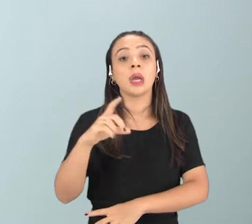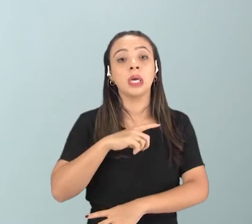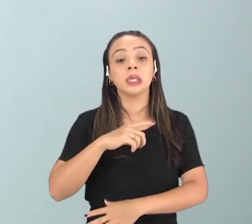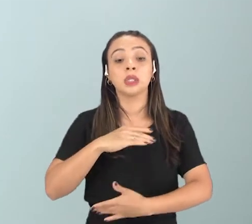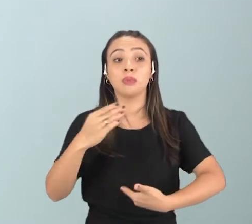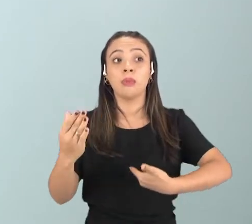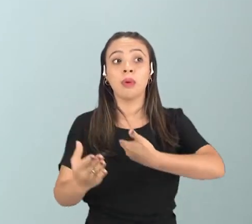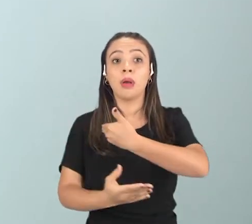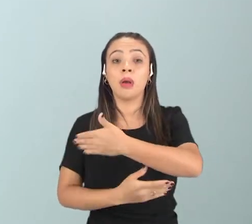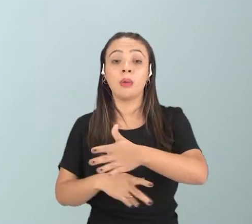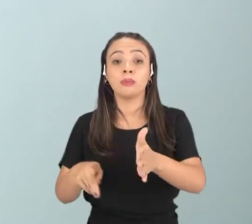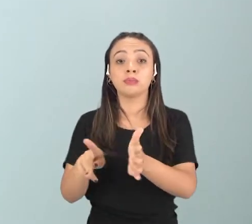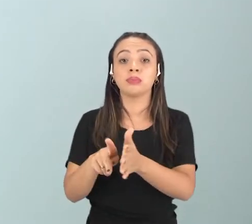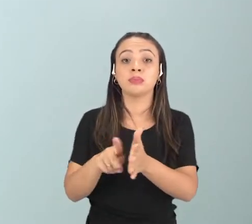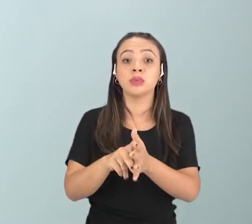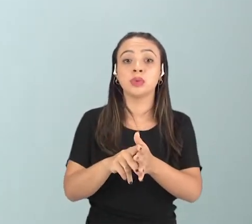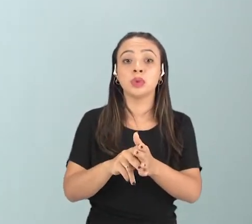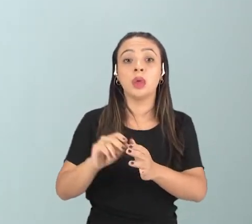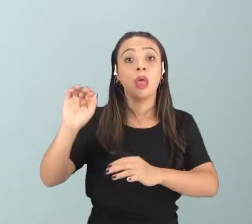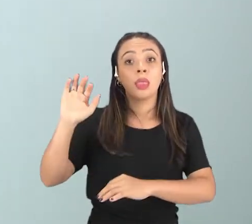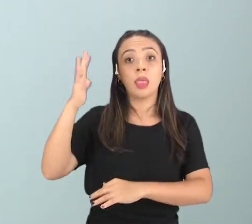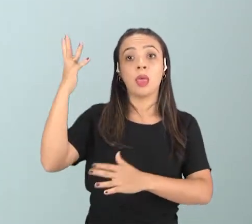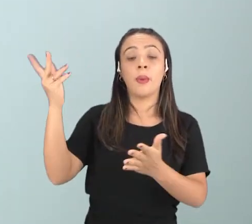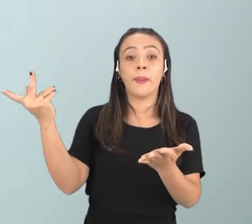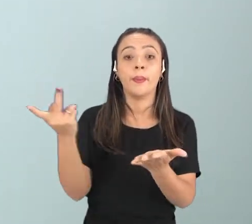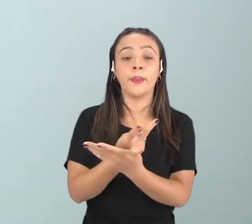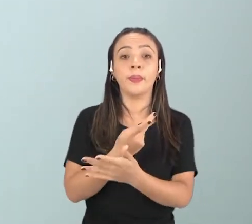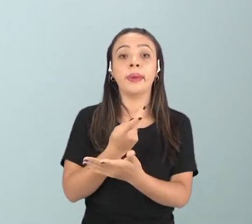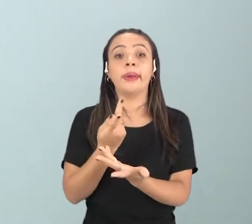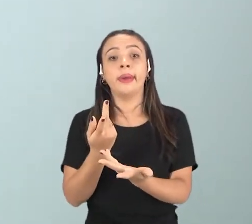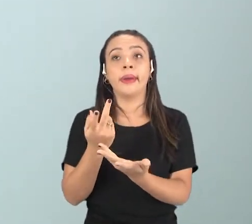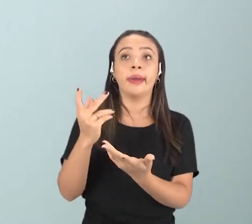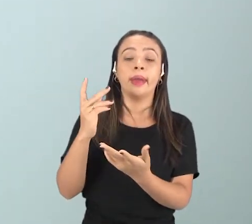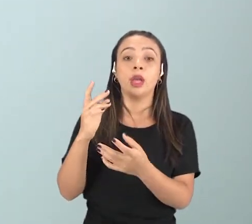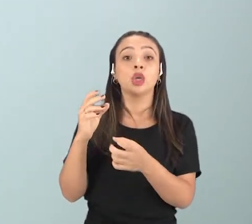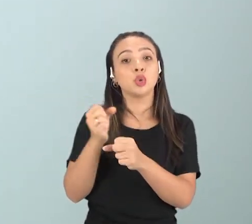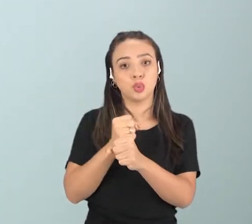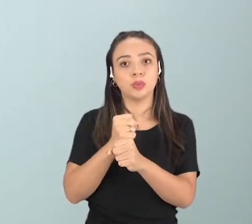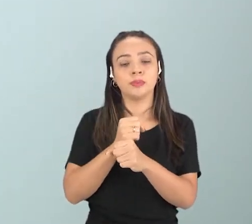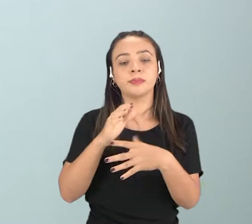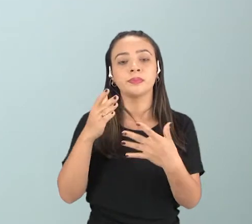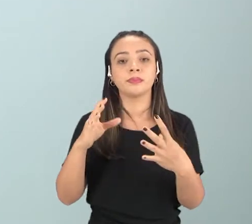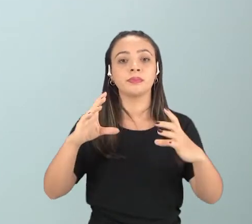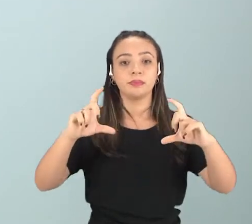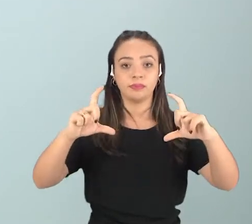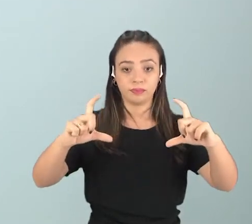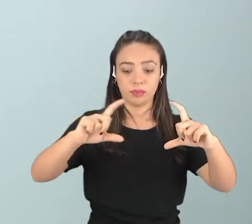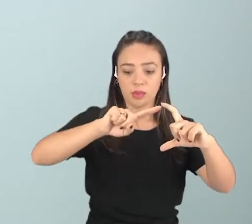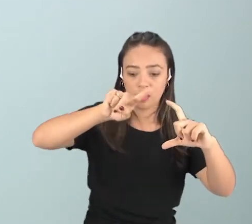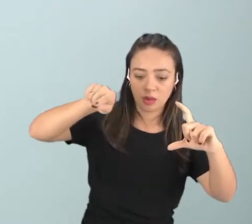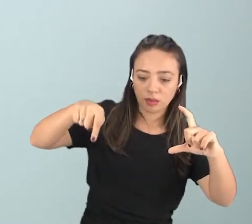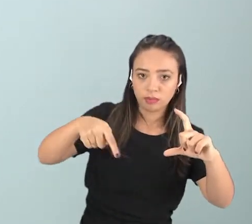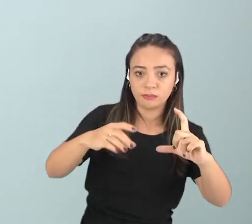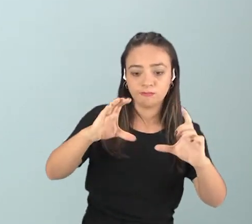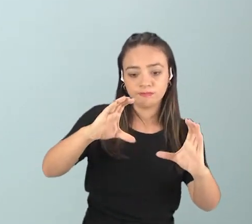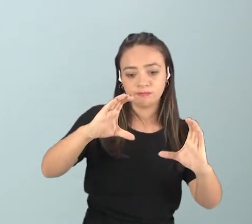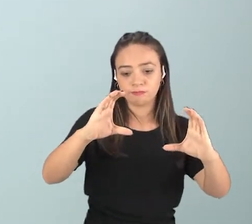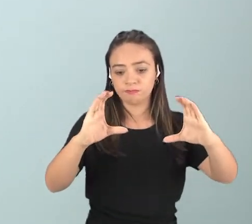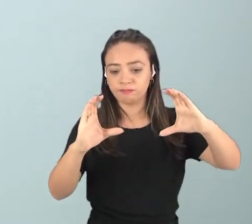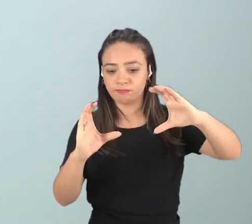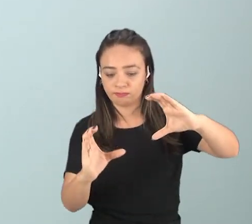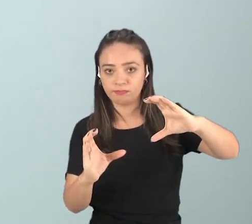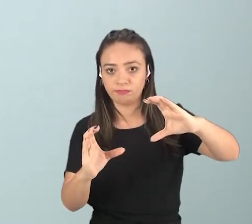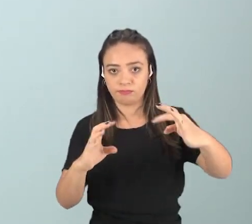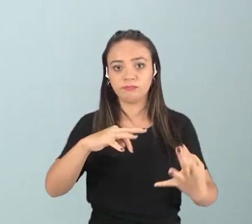as estações do ano, que é um tema da próxima aula, tá? Mas, lembre-se, a Terra, ela é uma esfera inclinada, tá? Ela tem esse eixo de